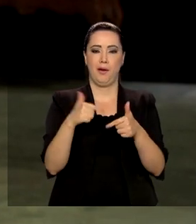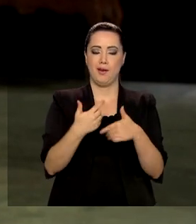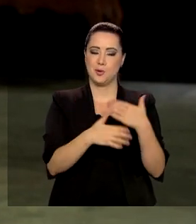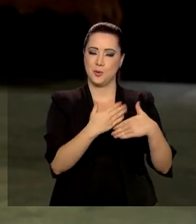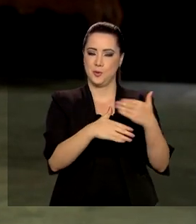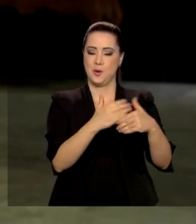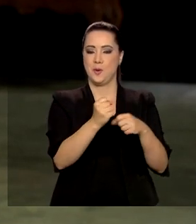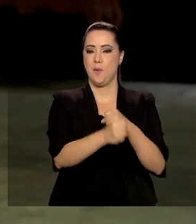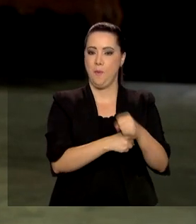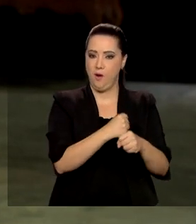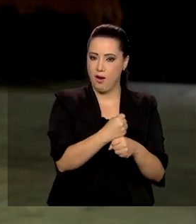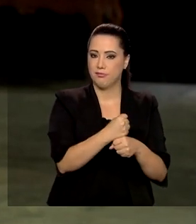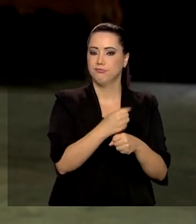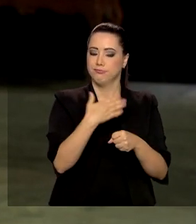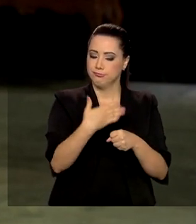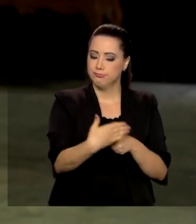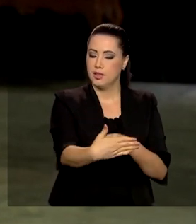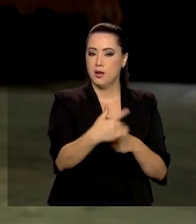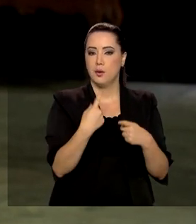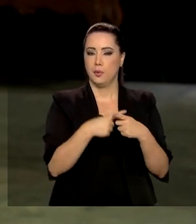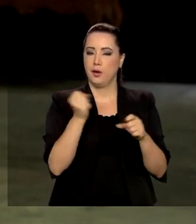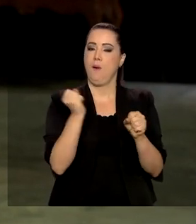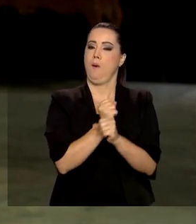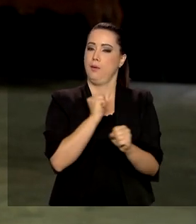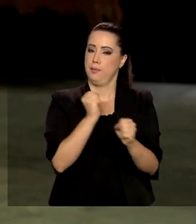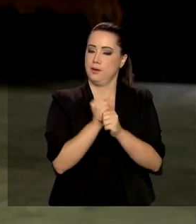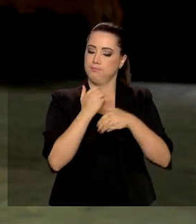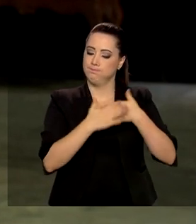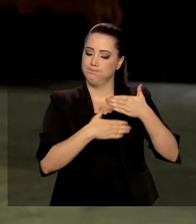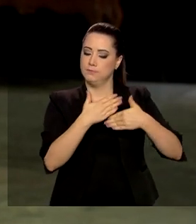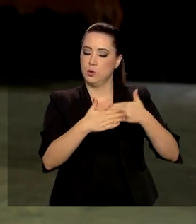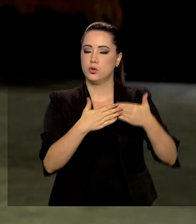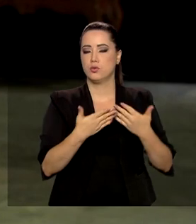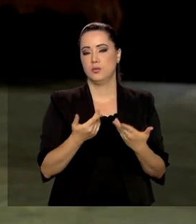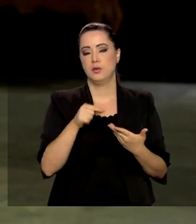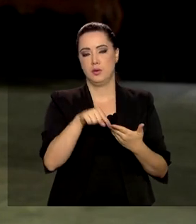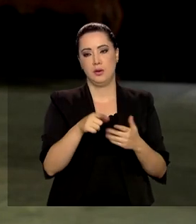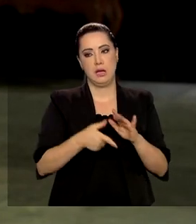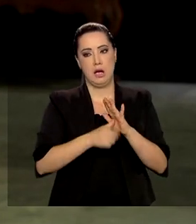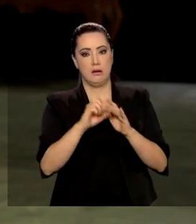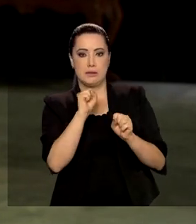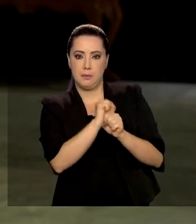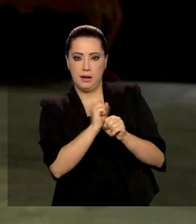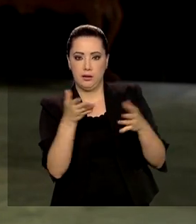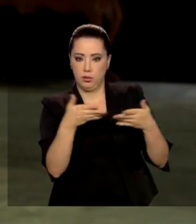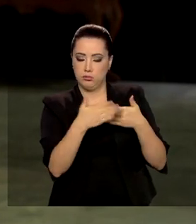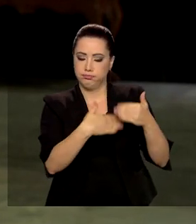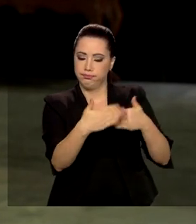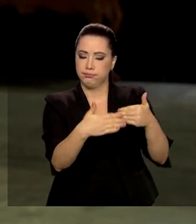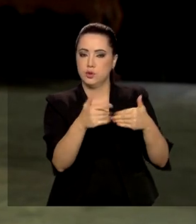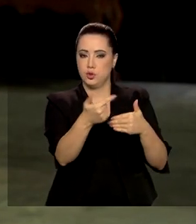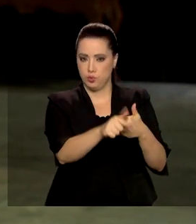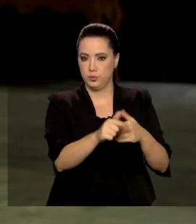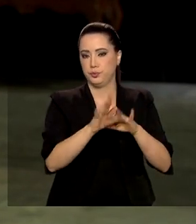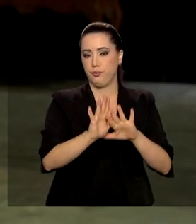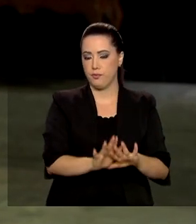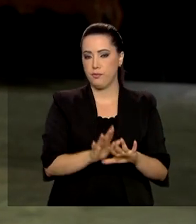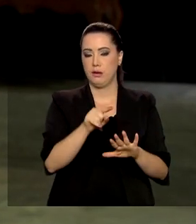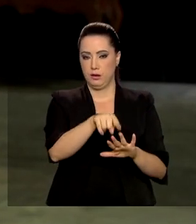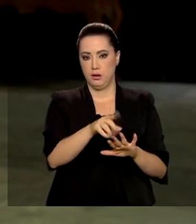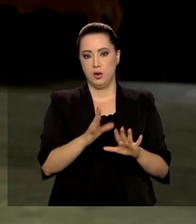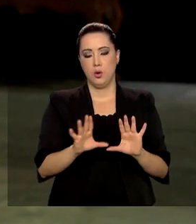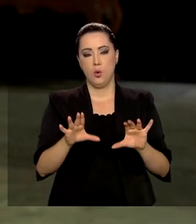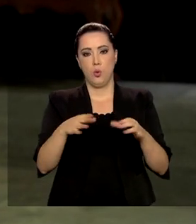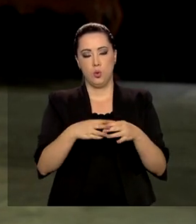ano que vem, com a continuidade de obras de saneamento básico que estavam paralisadas. A pasta já garantiu